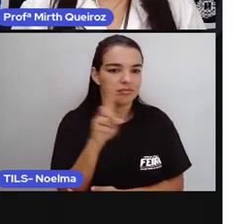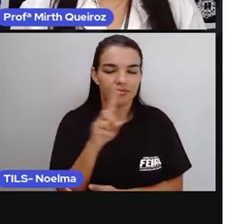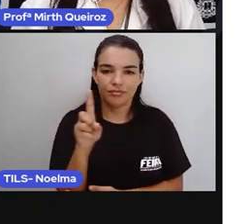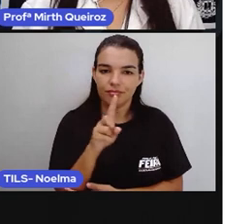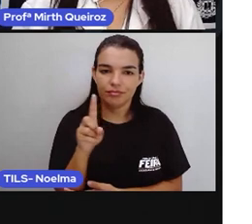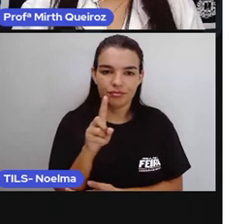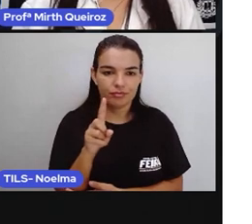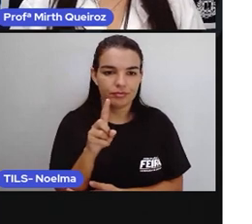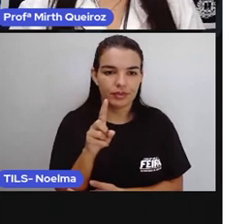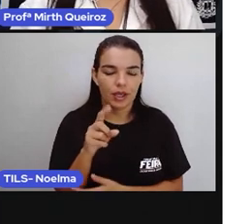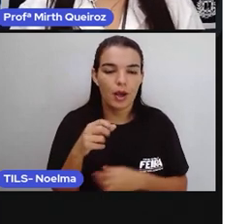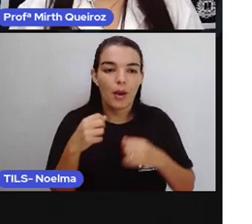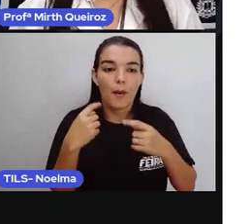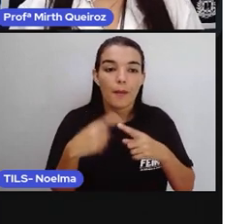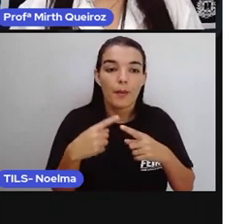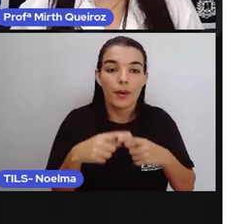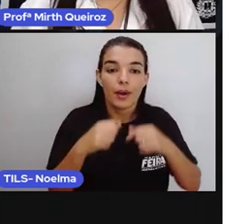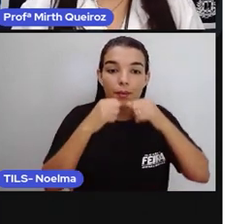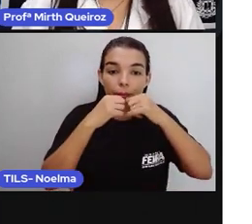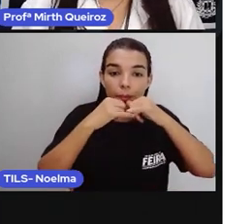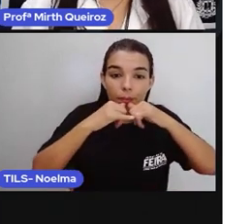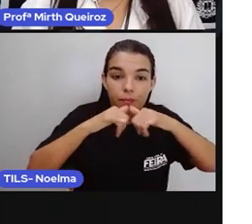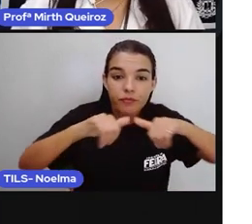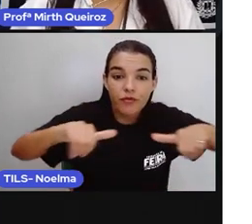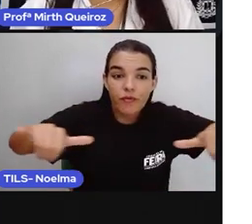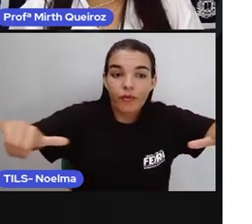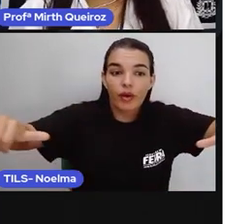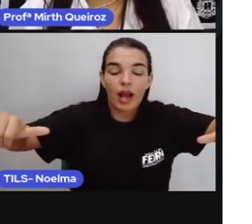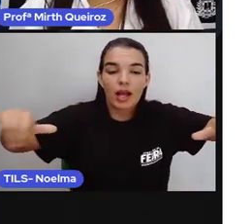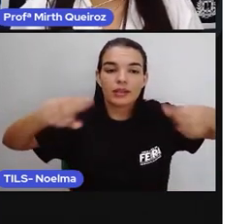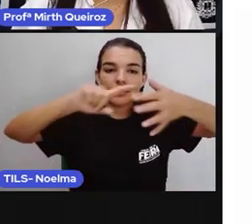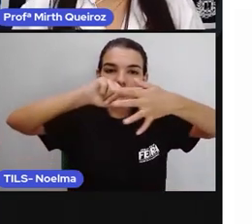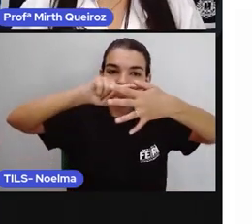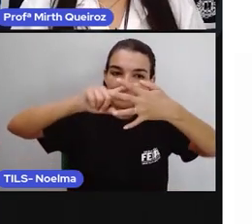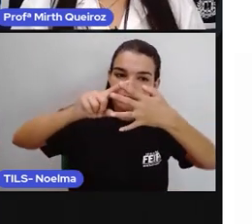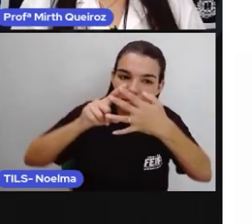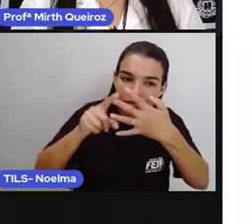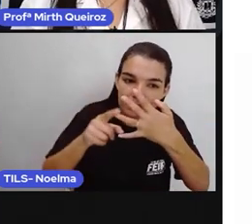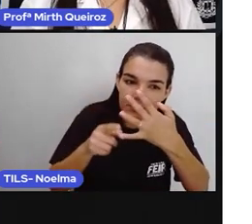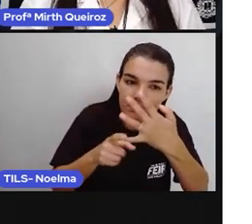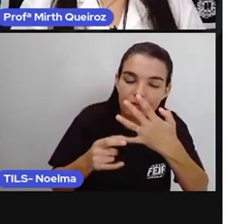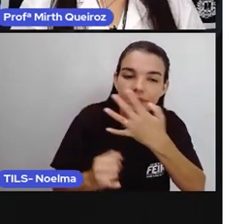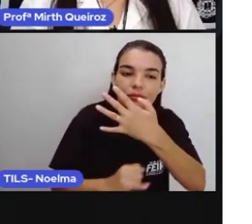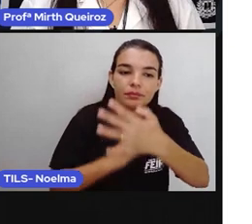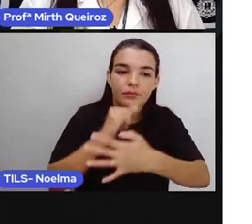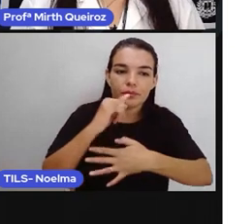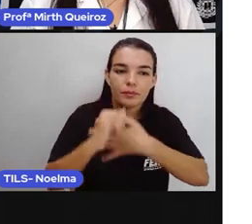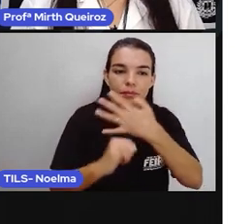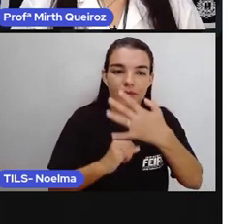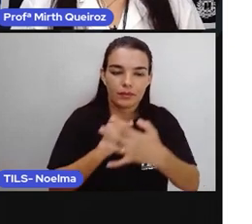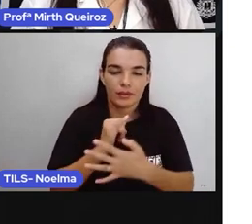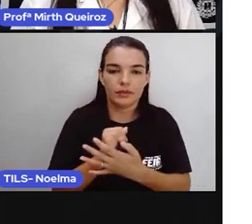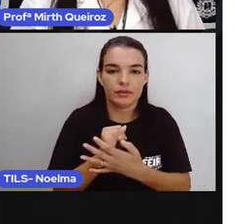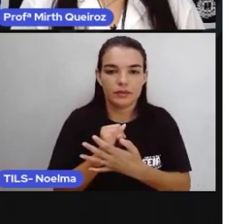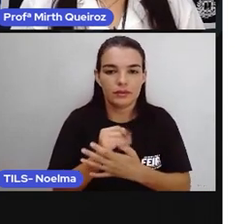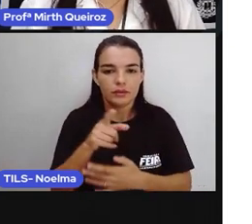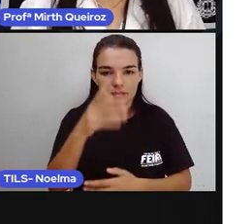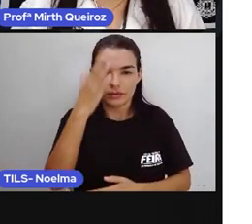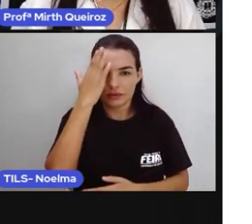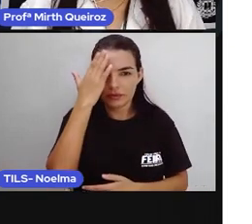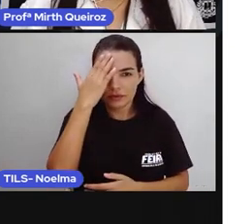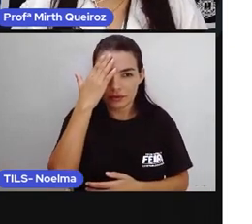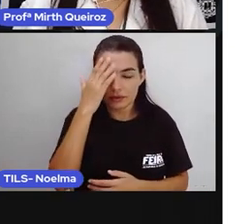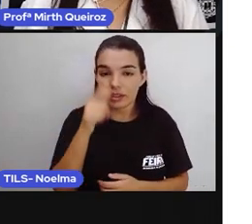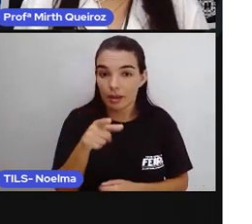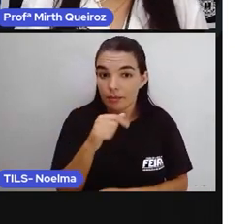divulgadas aí, principalmente em redes sociais. E vocês sabiam que passar,